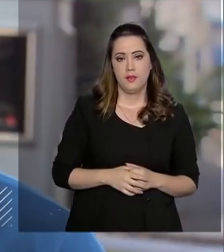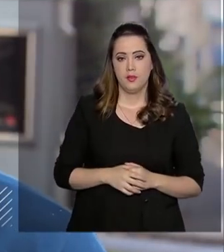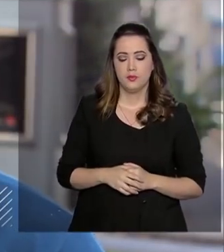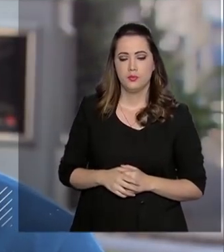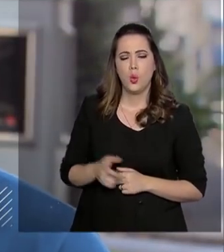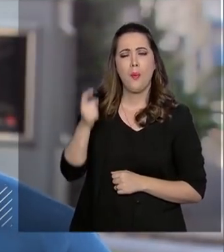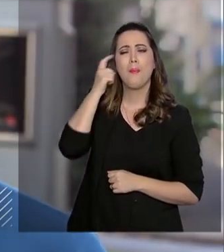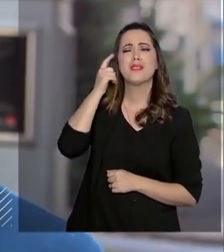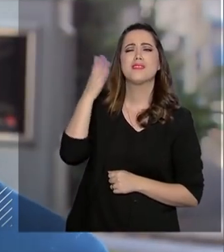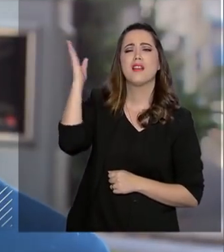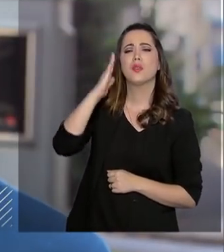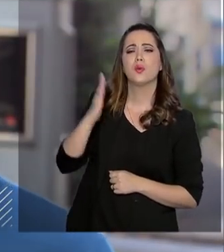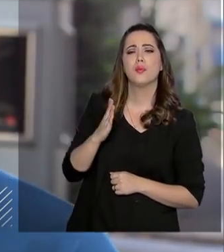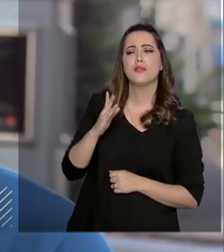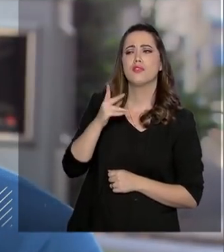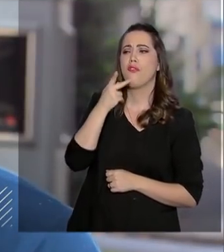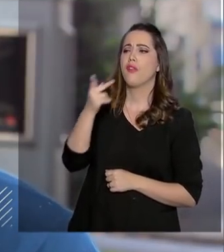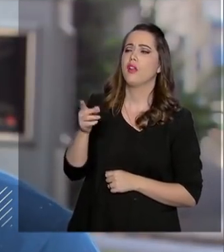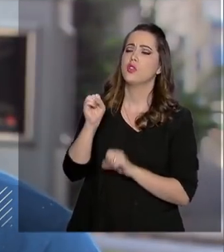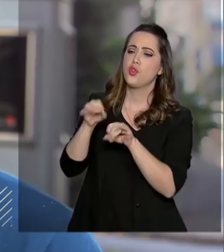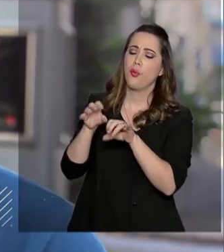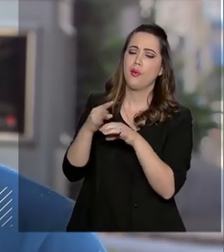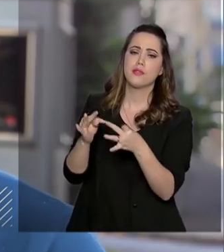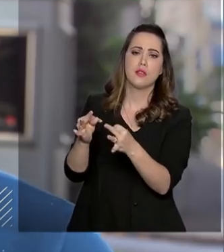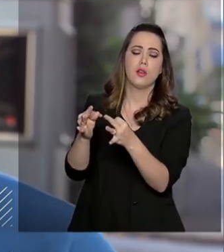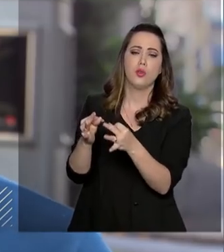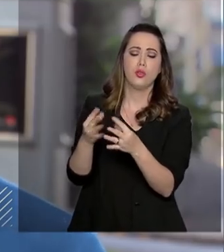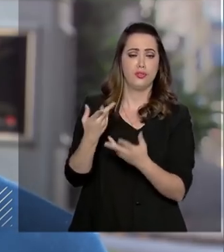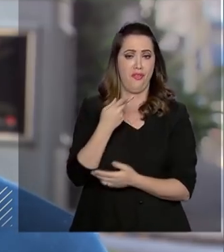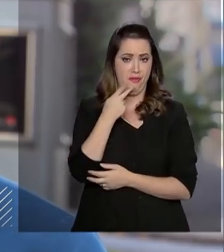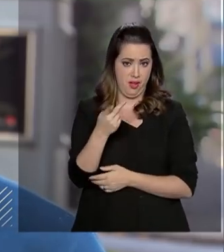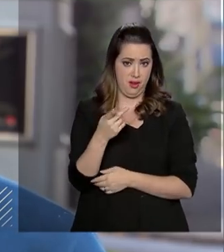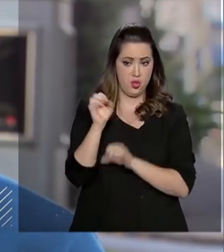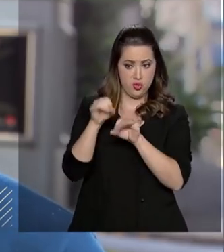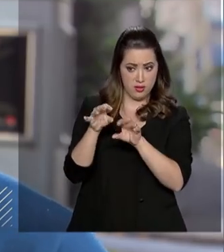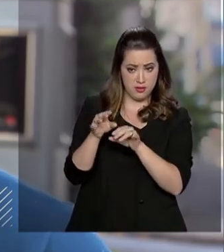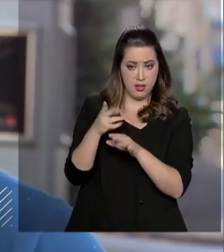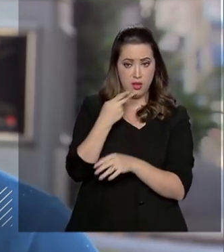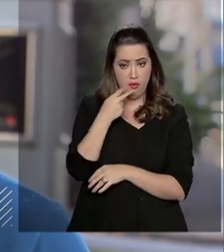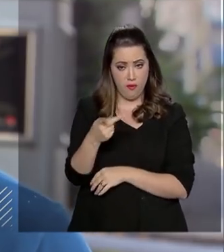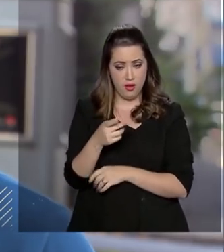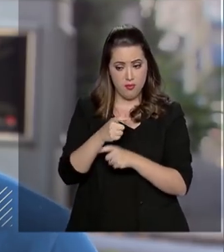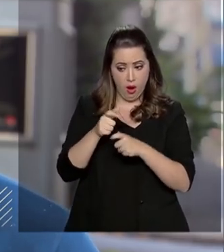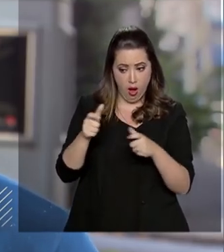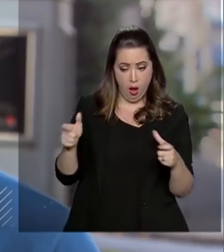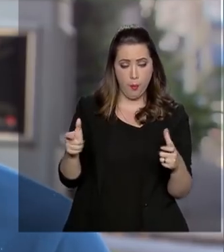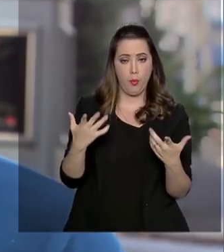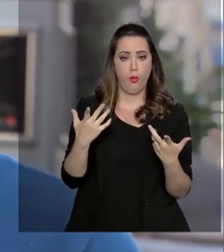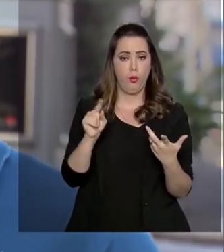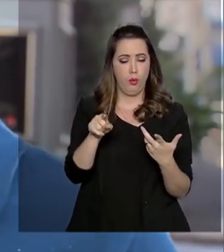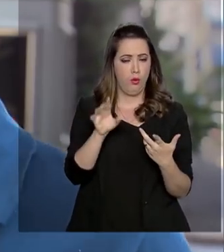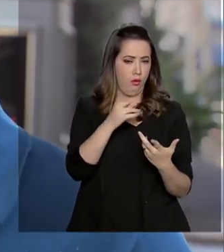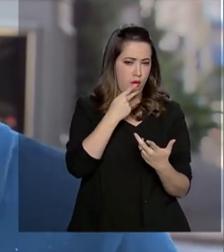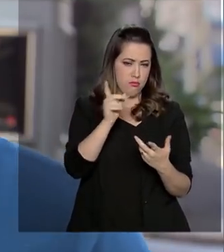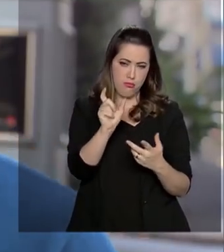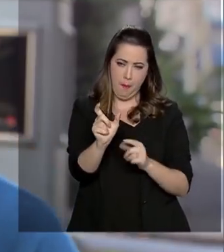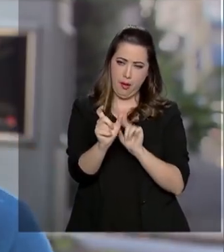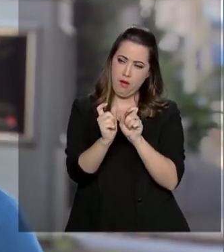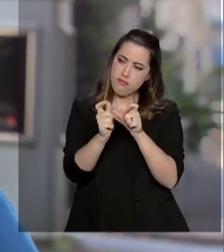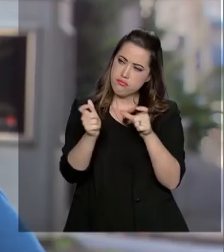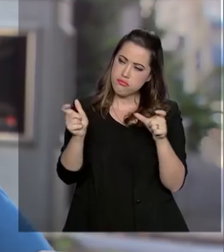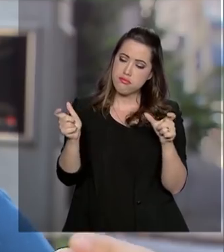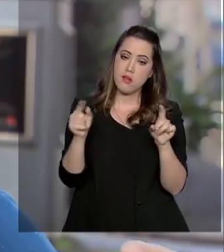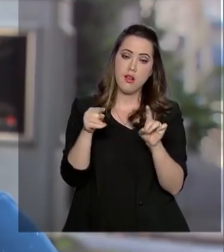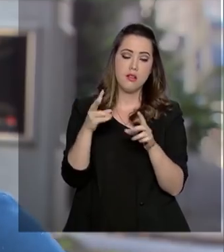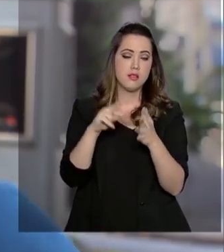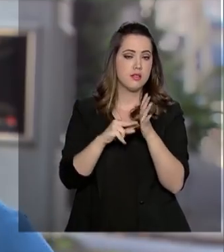Brasil com relação a educação e tecnologia? Quando eu digo educação, eu digo no sentido mais amplo da palavra, onde consiste